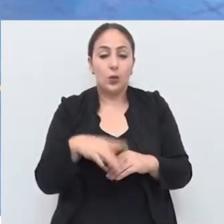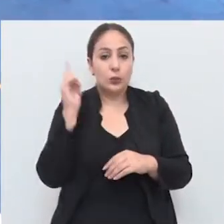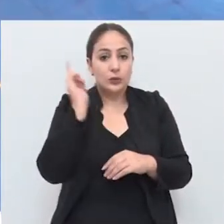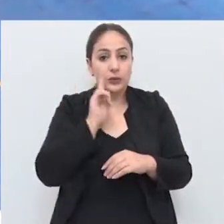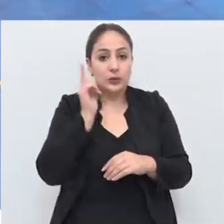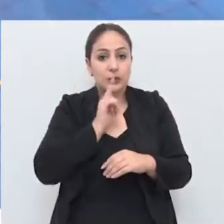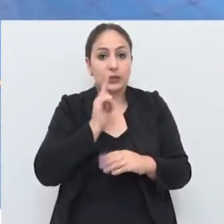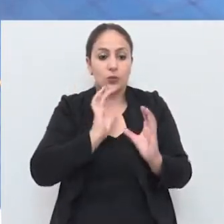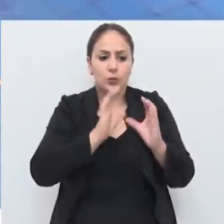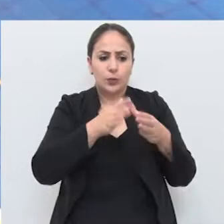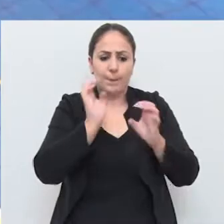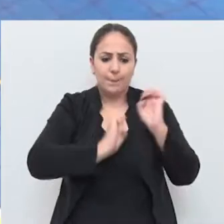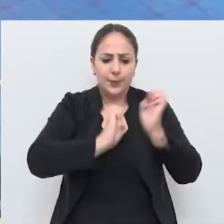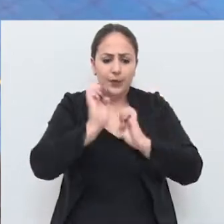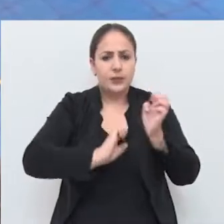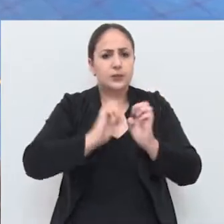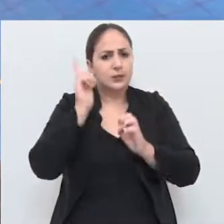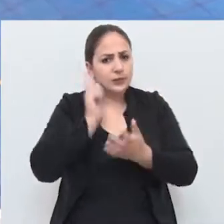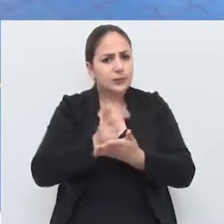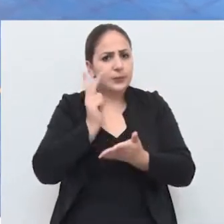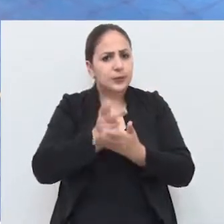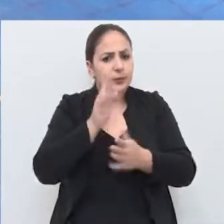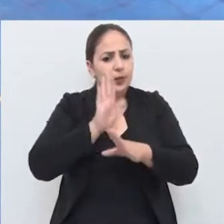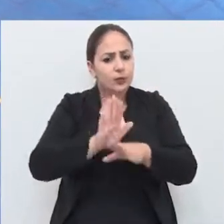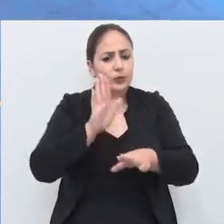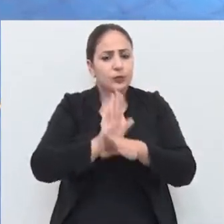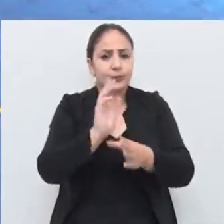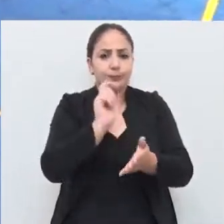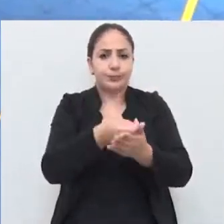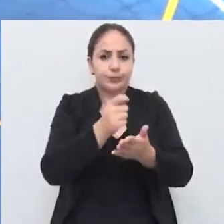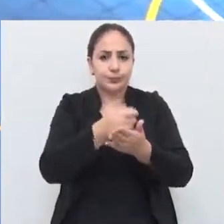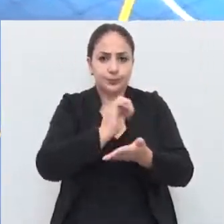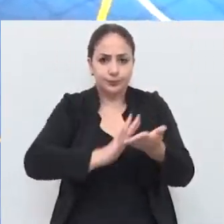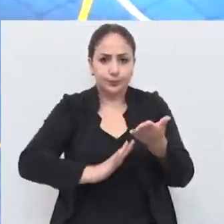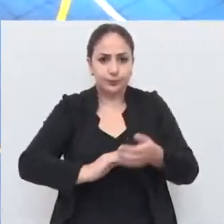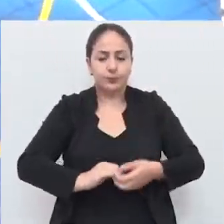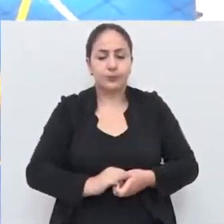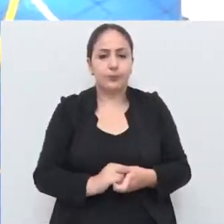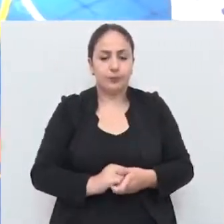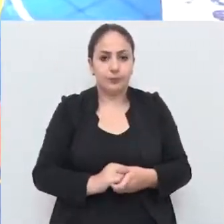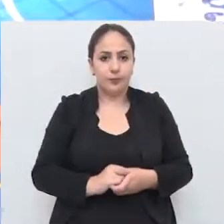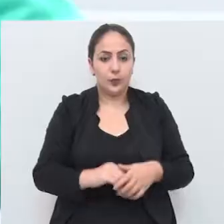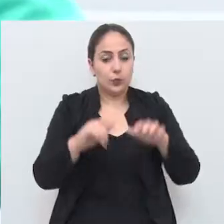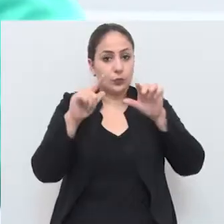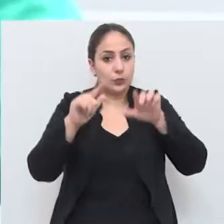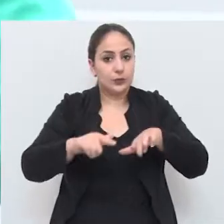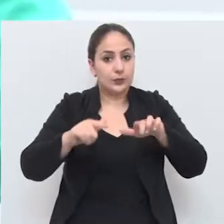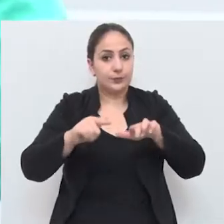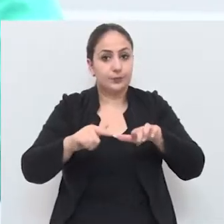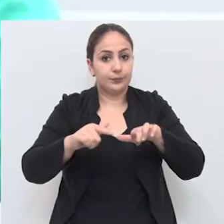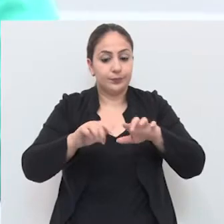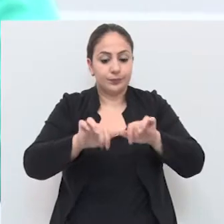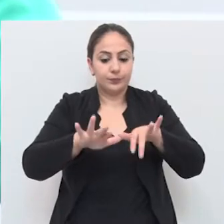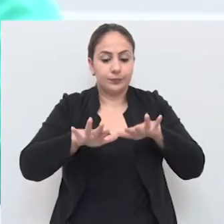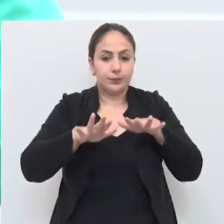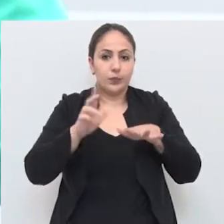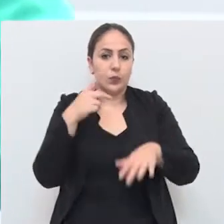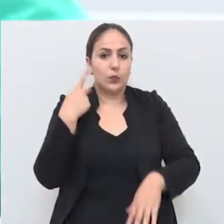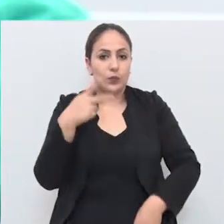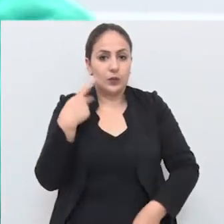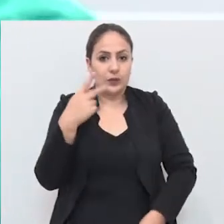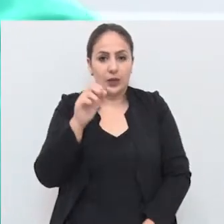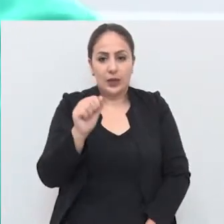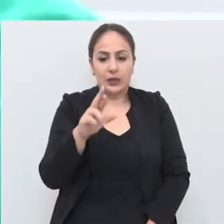coletivo de pessoas e empresas que, mensalmente, ajudam a manter as atividades. No espaço do grande